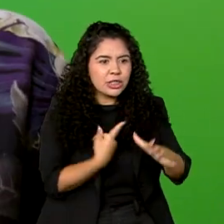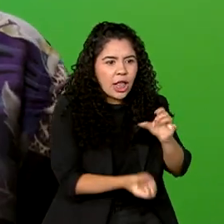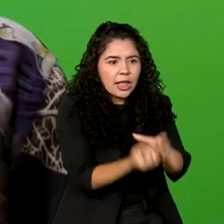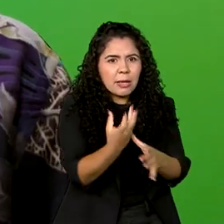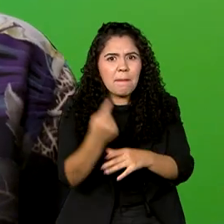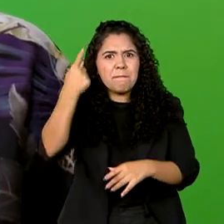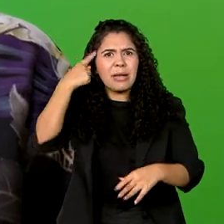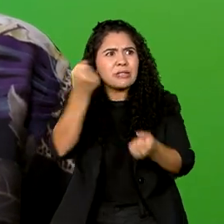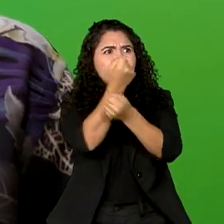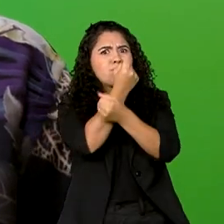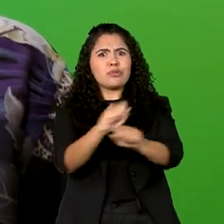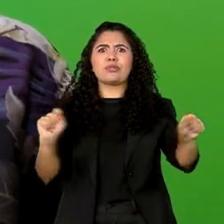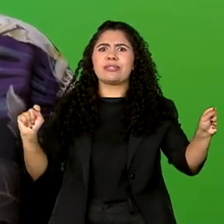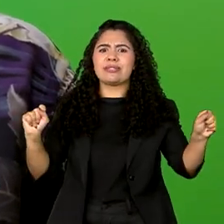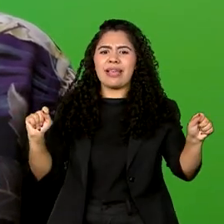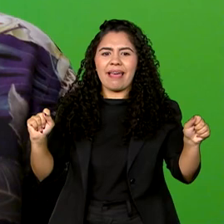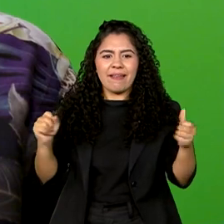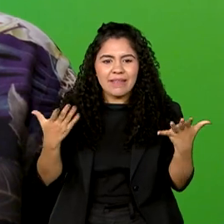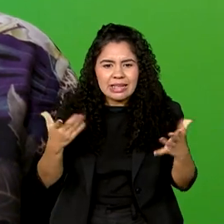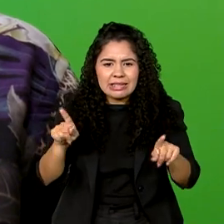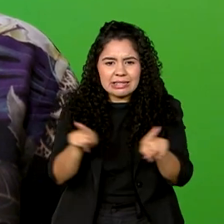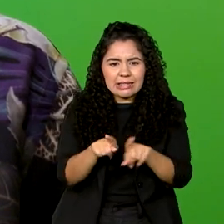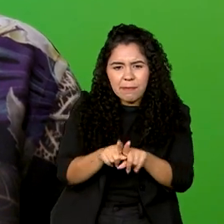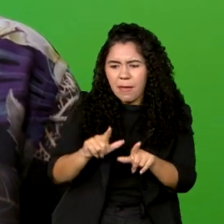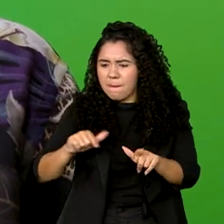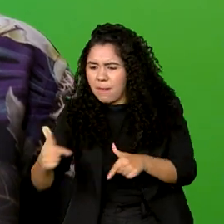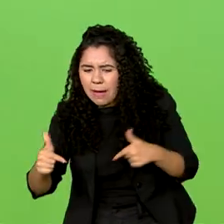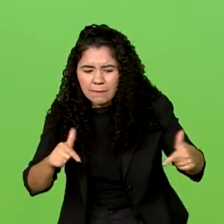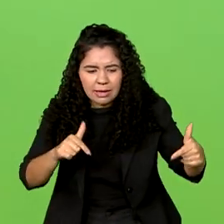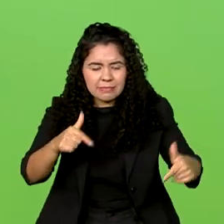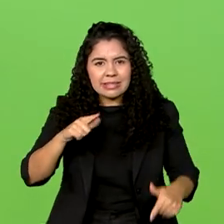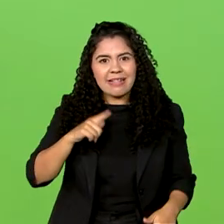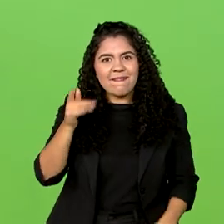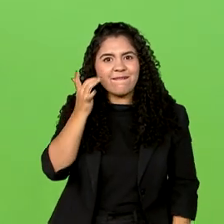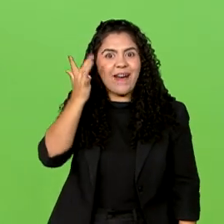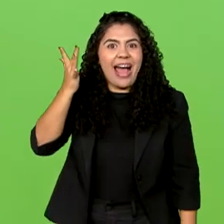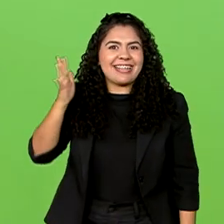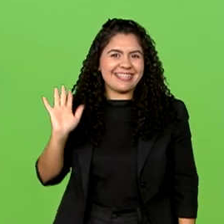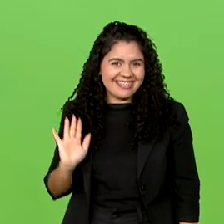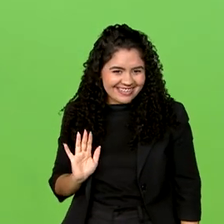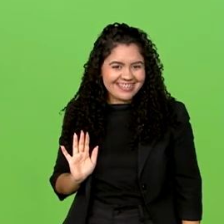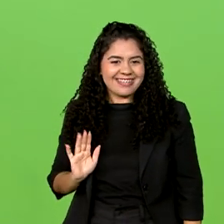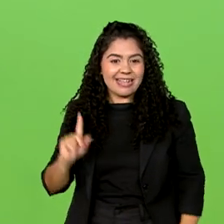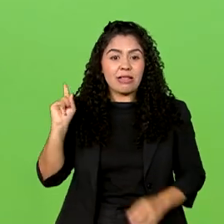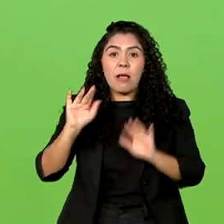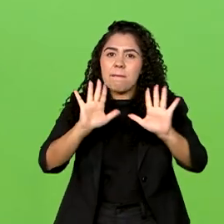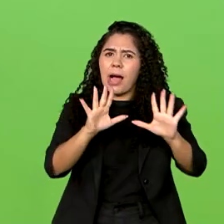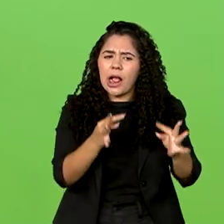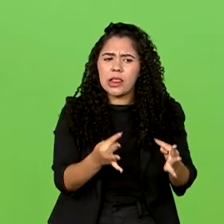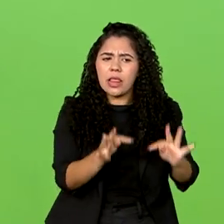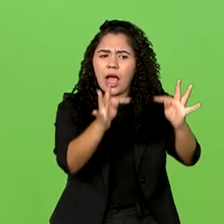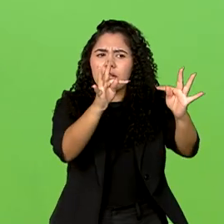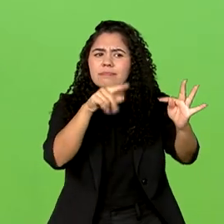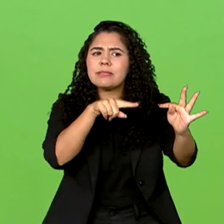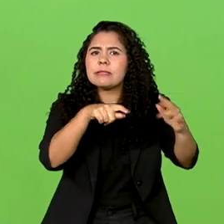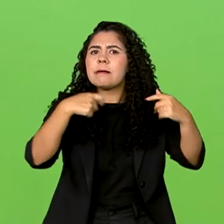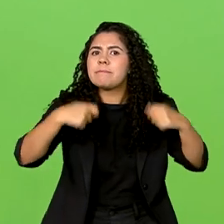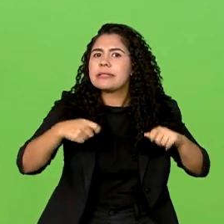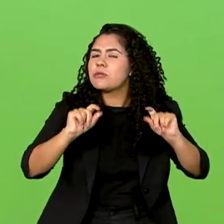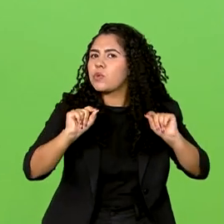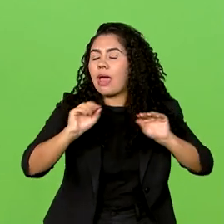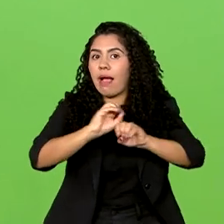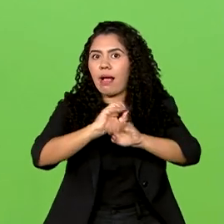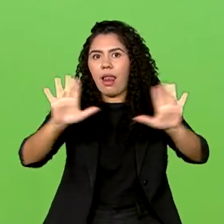impossíveis e realizar tarefas com muito mais facilidade. Mas como toda tecnologia, é preciso ter regras